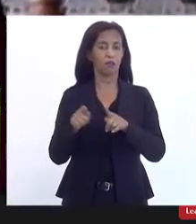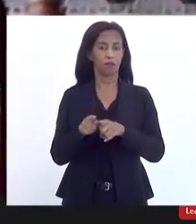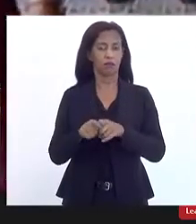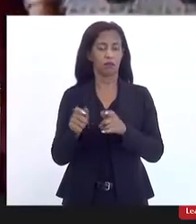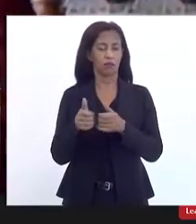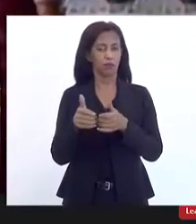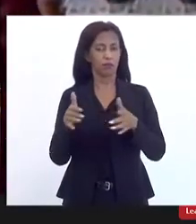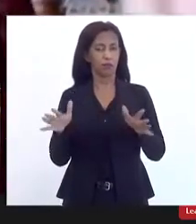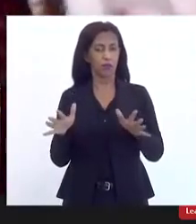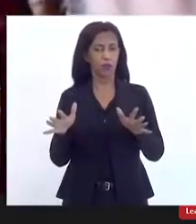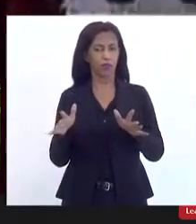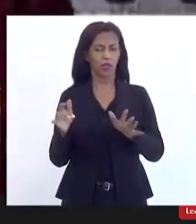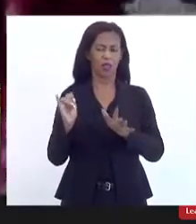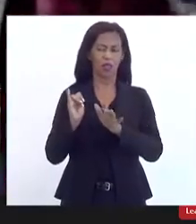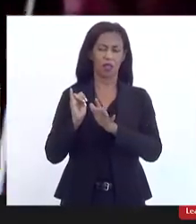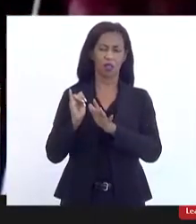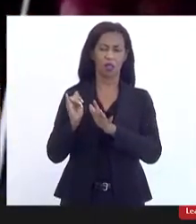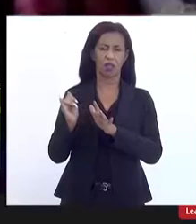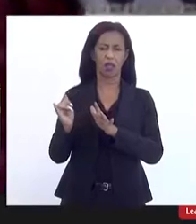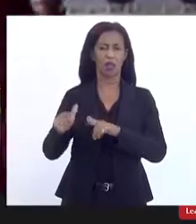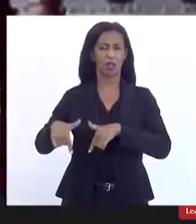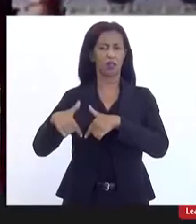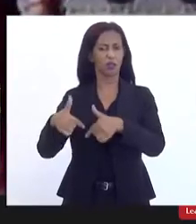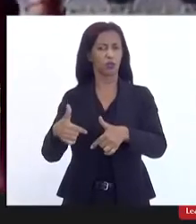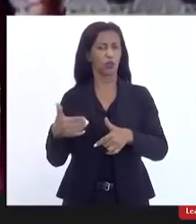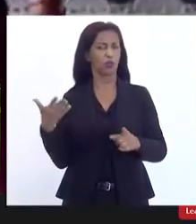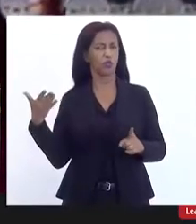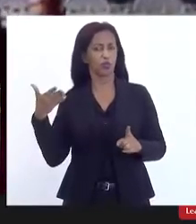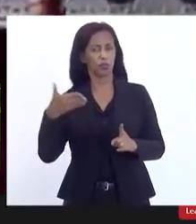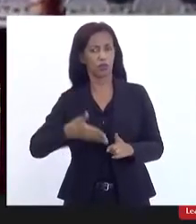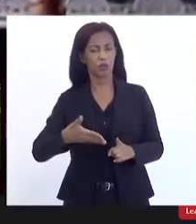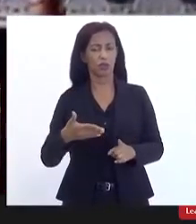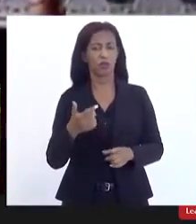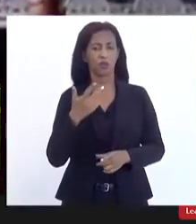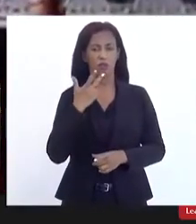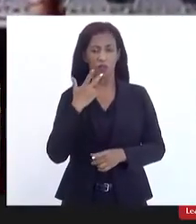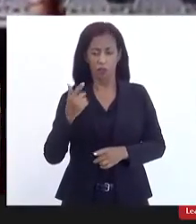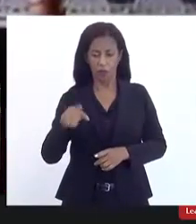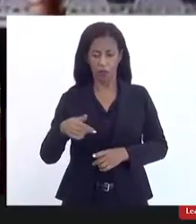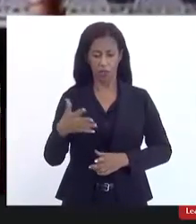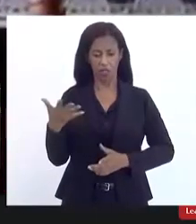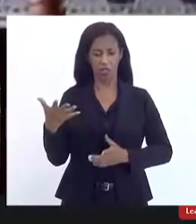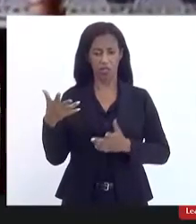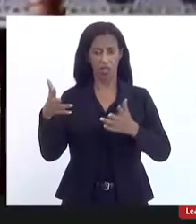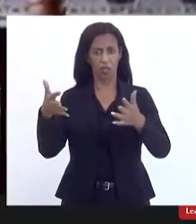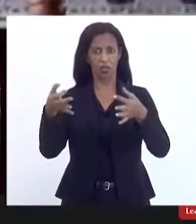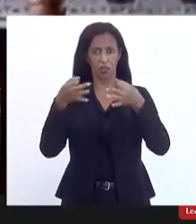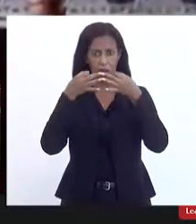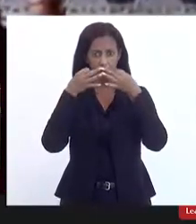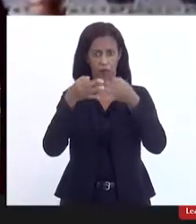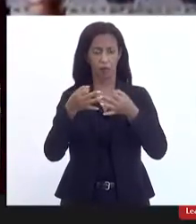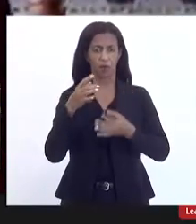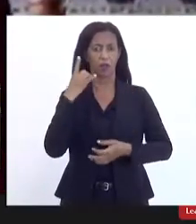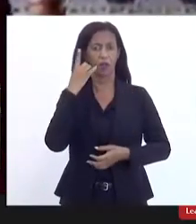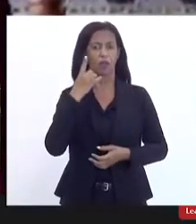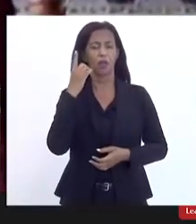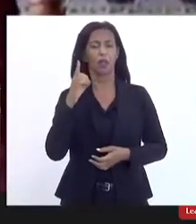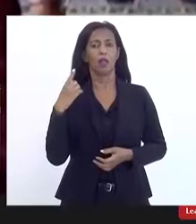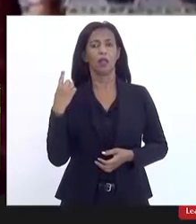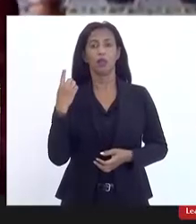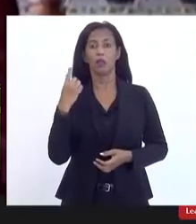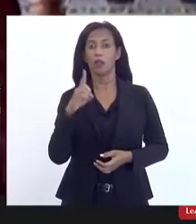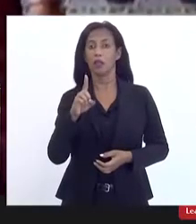abre um leque de ações muito específicas eu quero já chamar a atenção da nossa deputada Dani